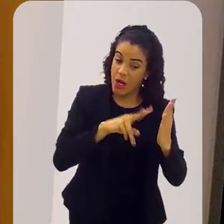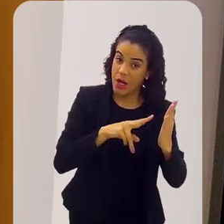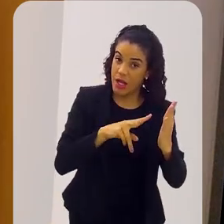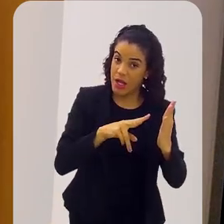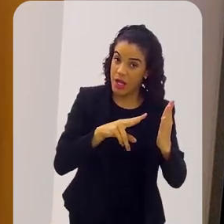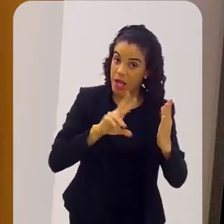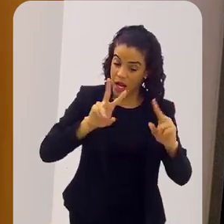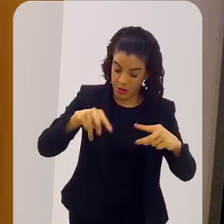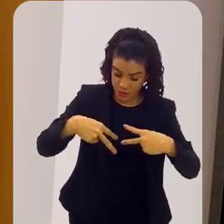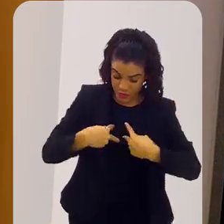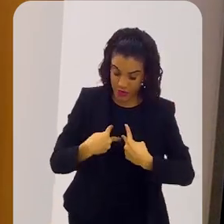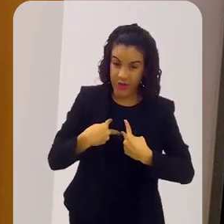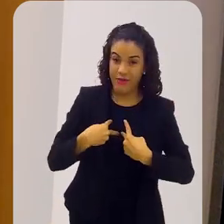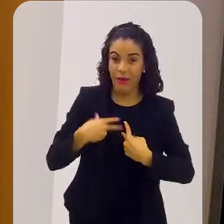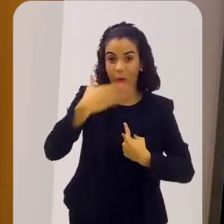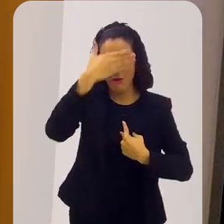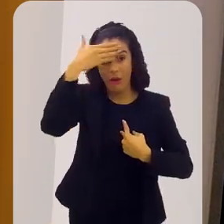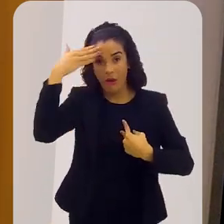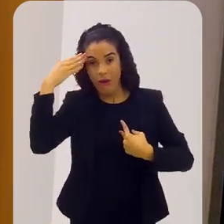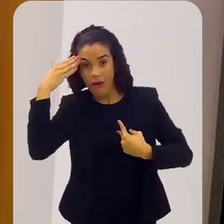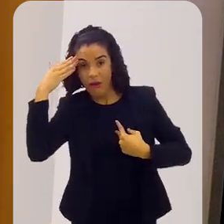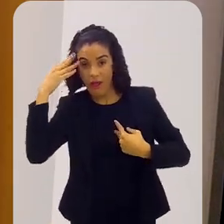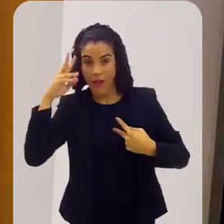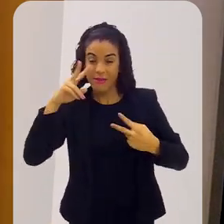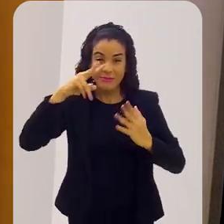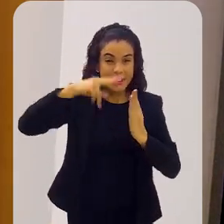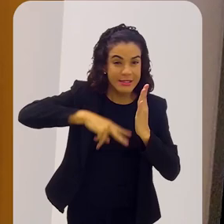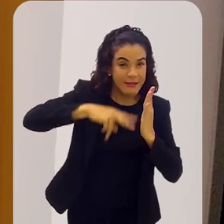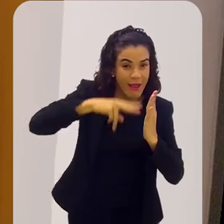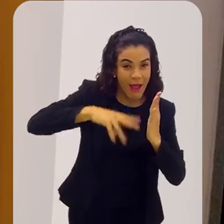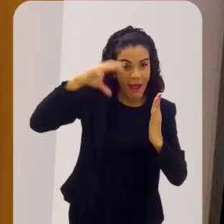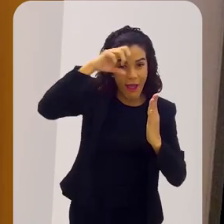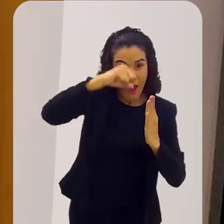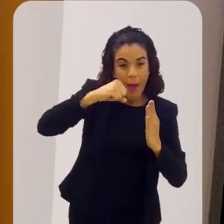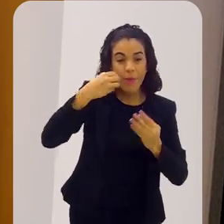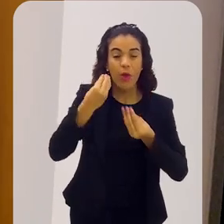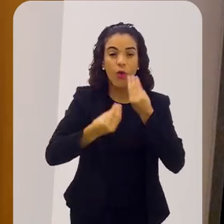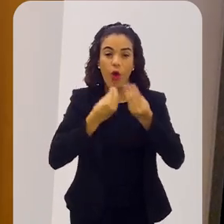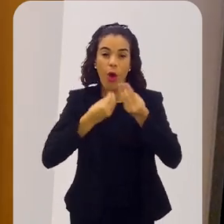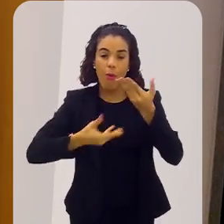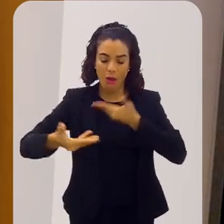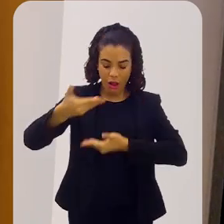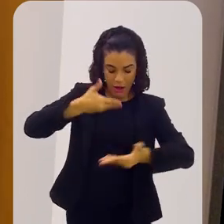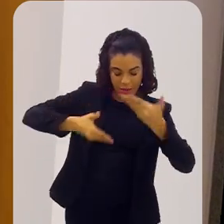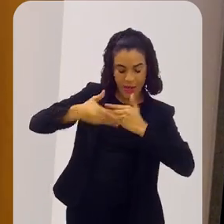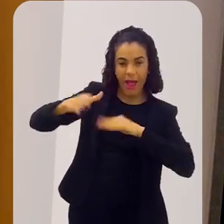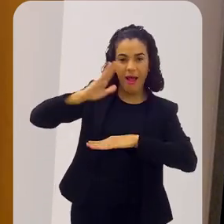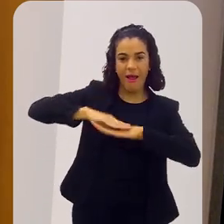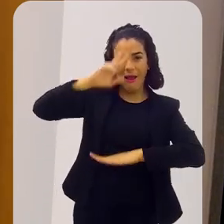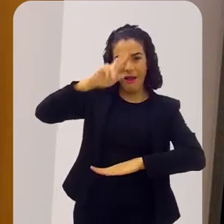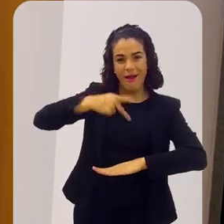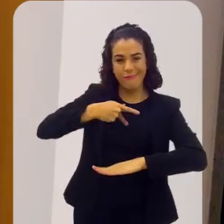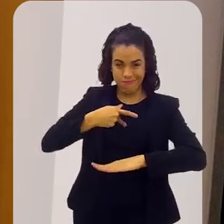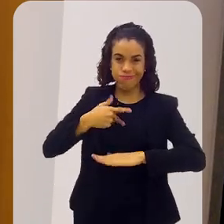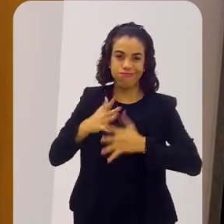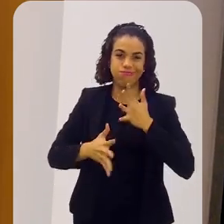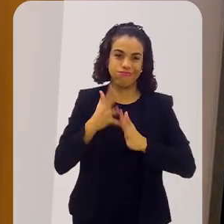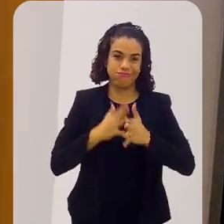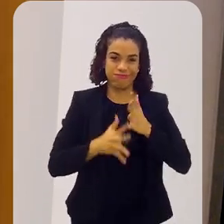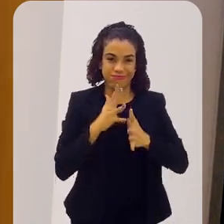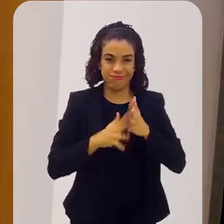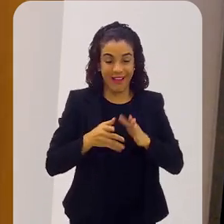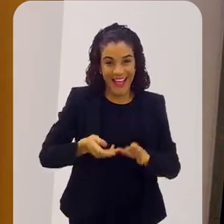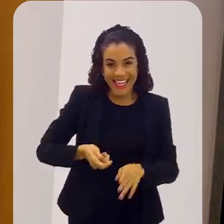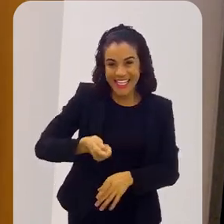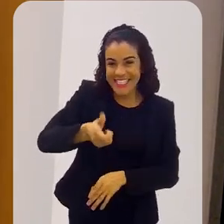Mas observe, Clarice não se lê como entretenimento. Clarice Lispector se lê para aprender a lidar com o inferno que há dentro de